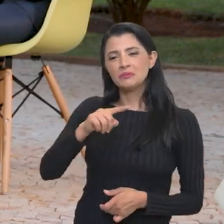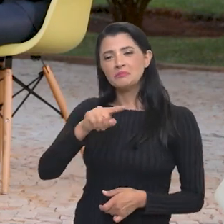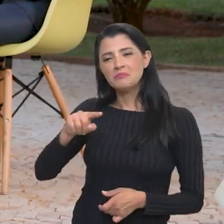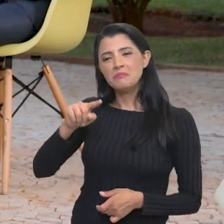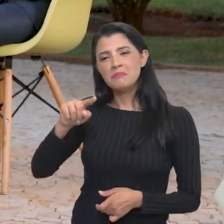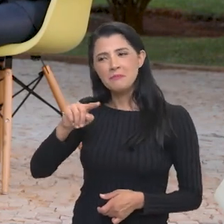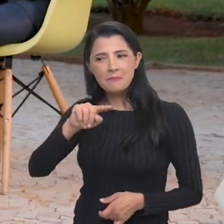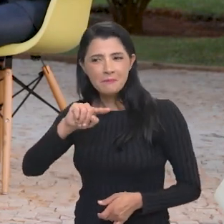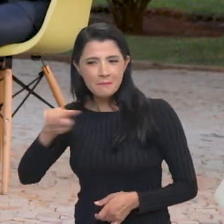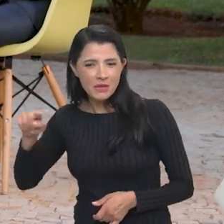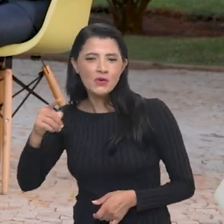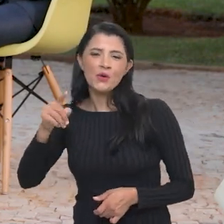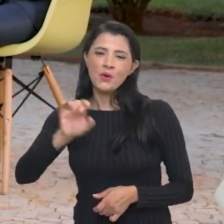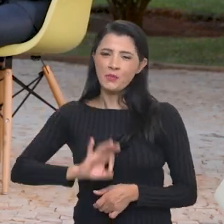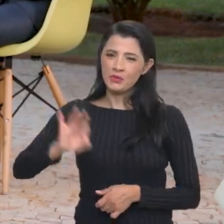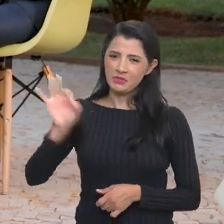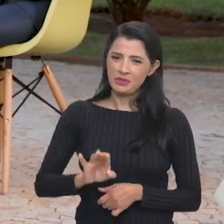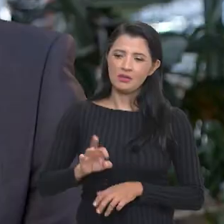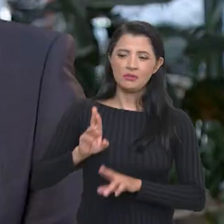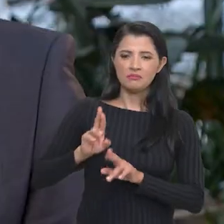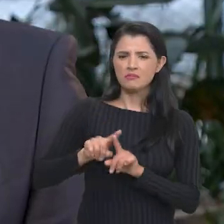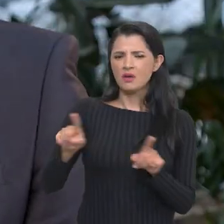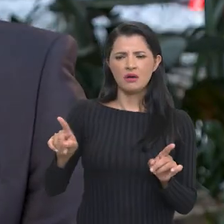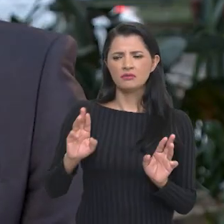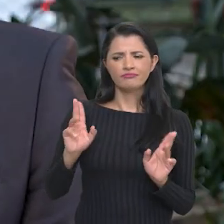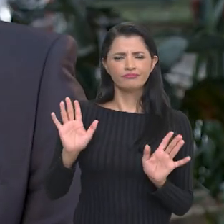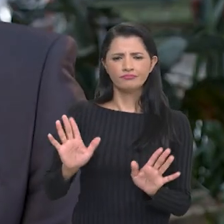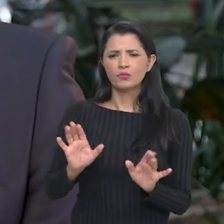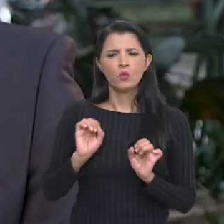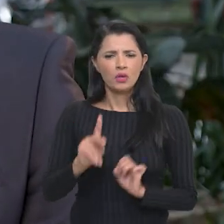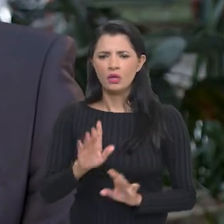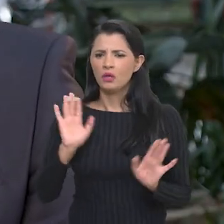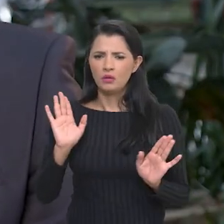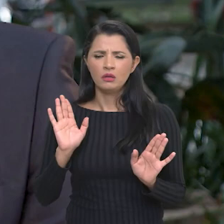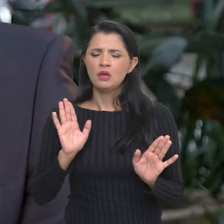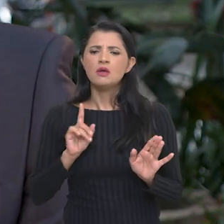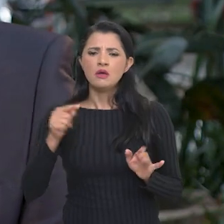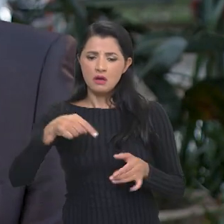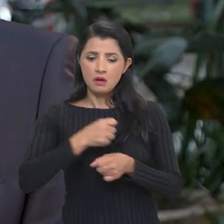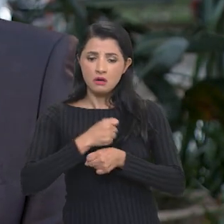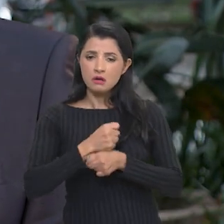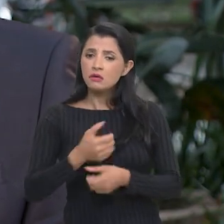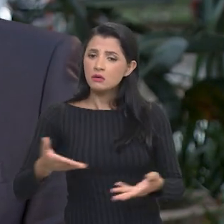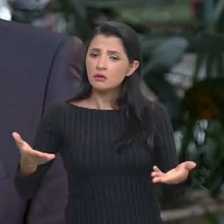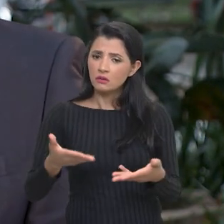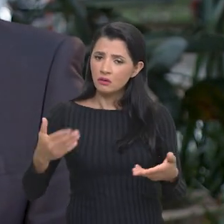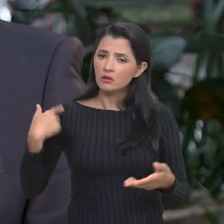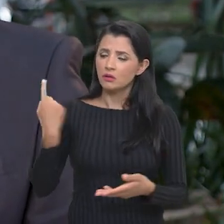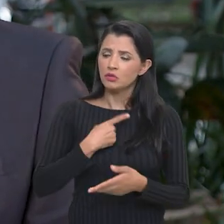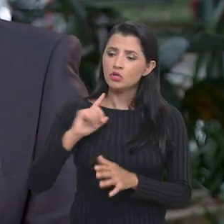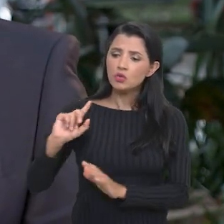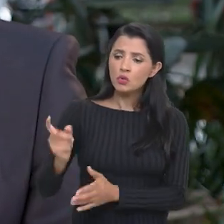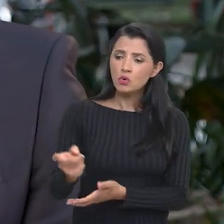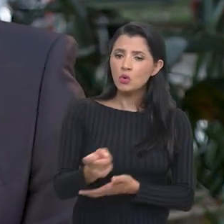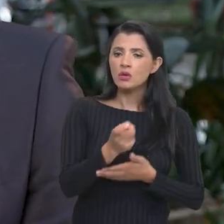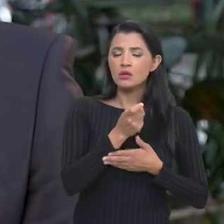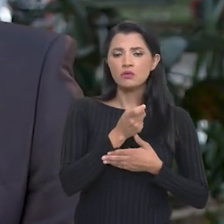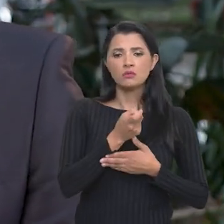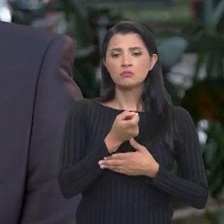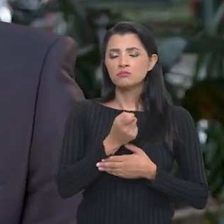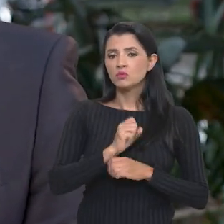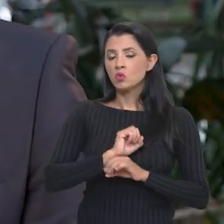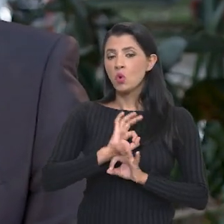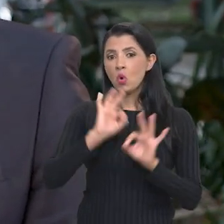% é a expectativa que a Conab tem. Isso não faz diferença. Nós, este ano, estamos